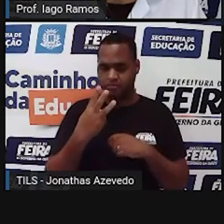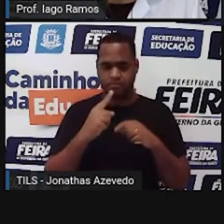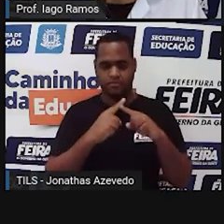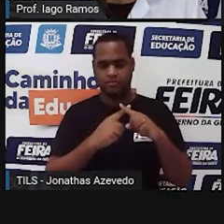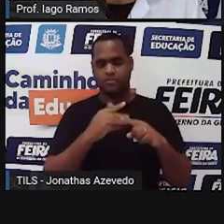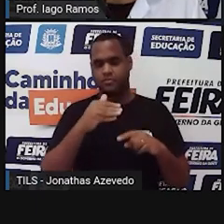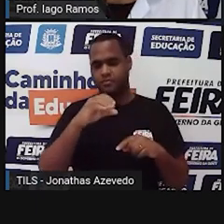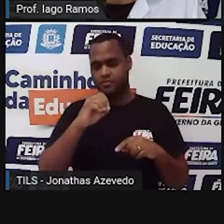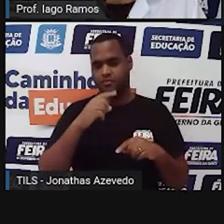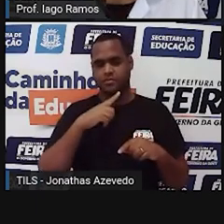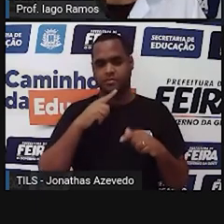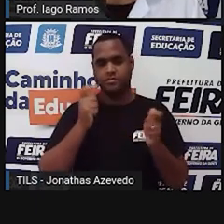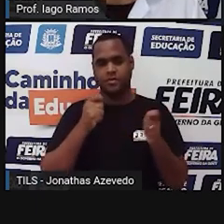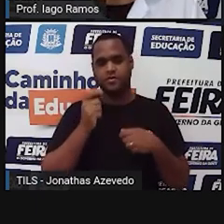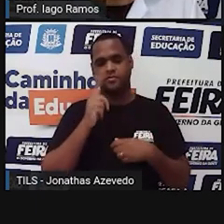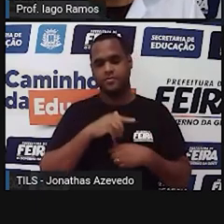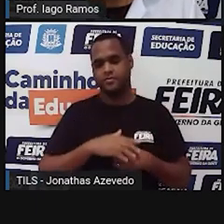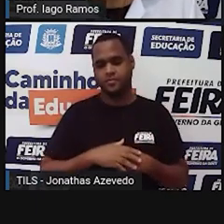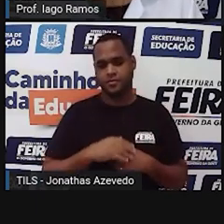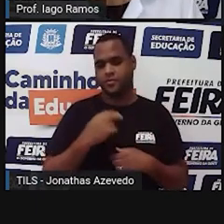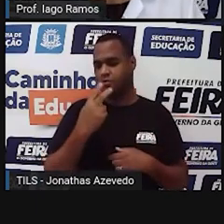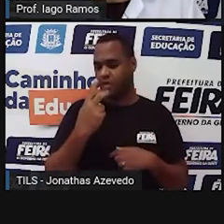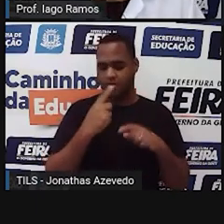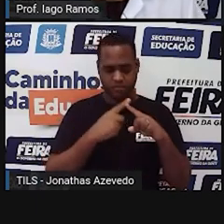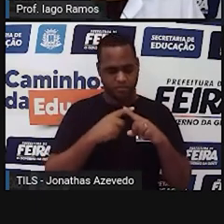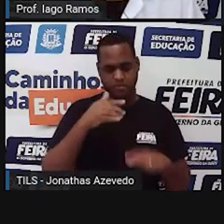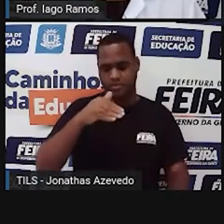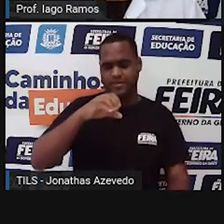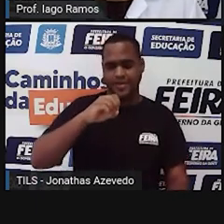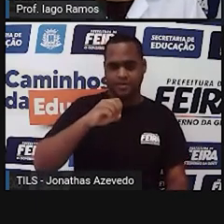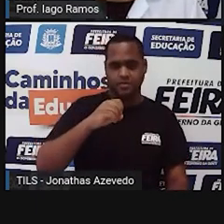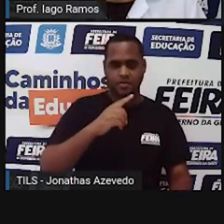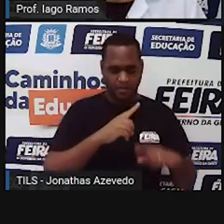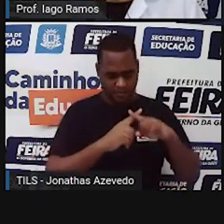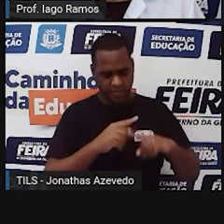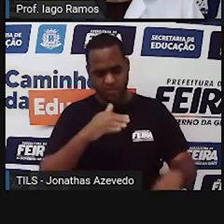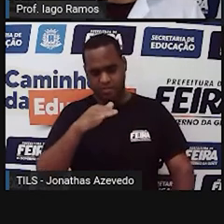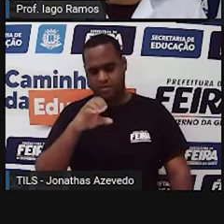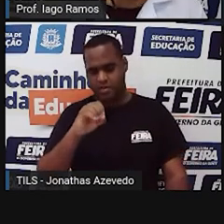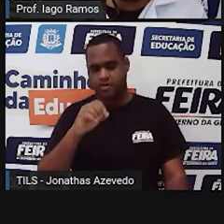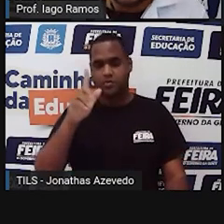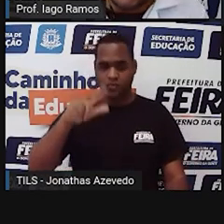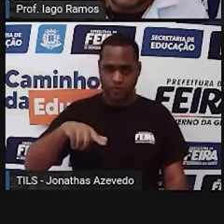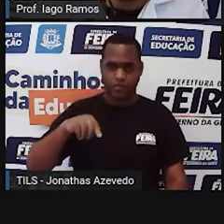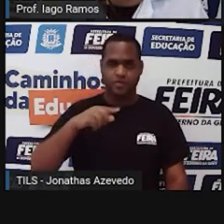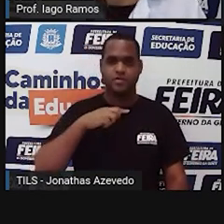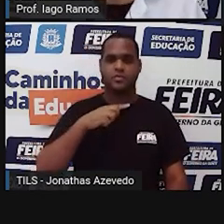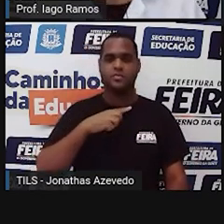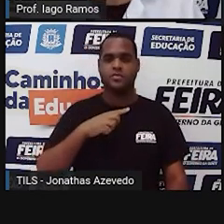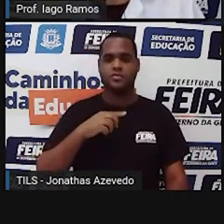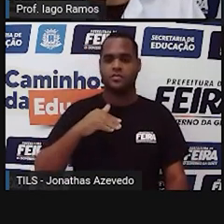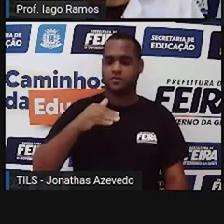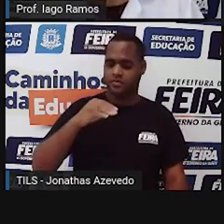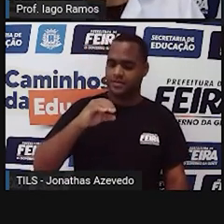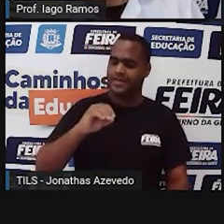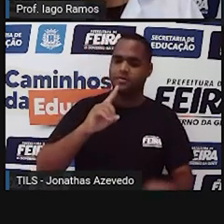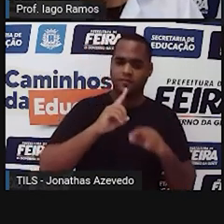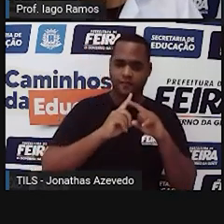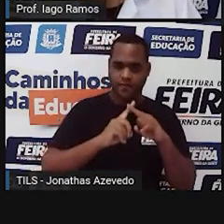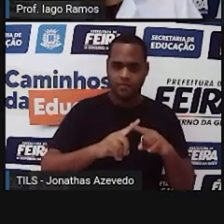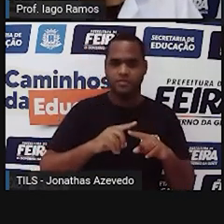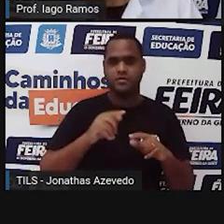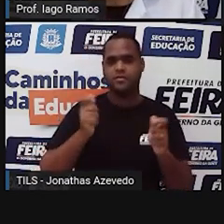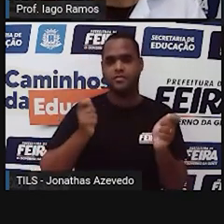né? Dois vezes 10, vezes 10 de novo e vezes 10 de